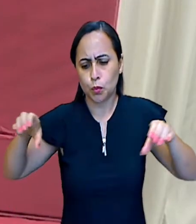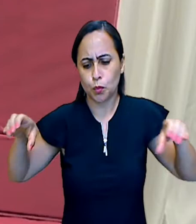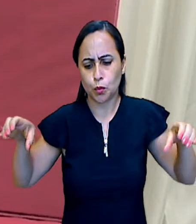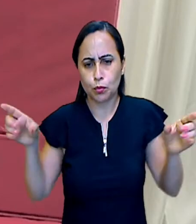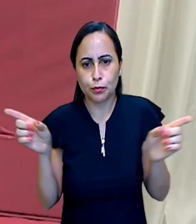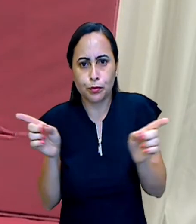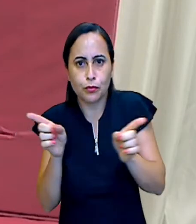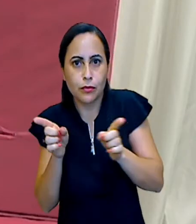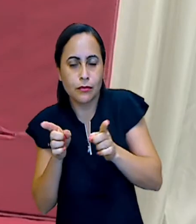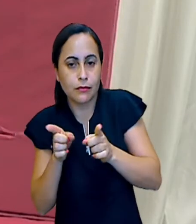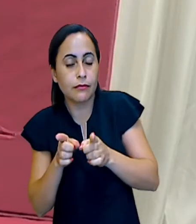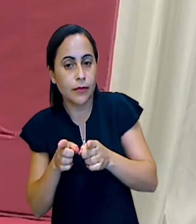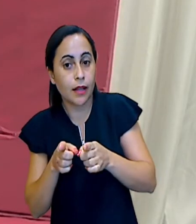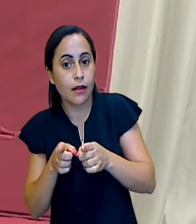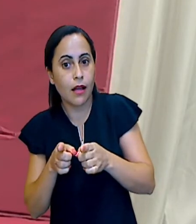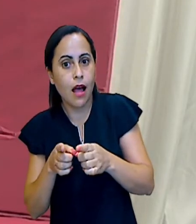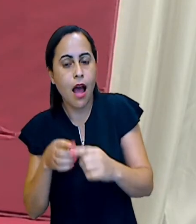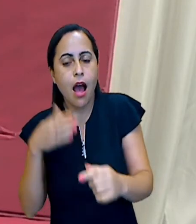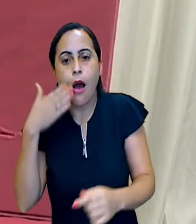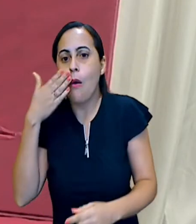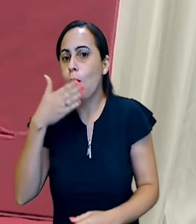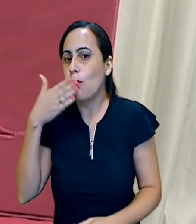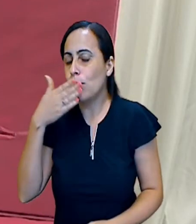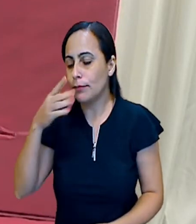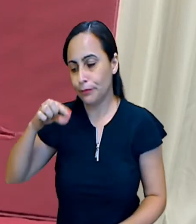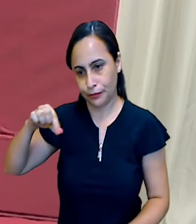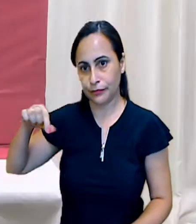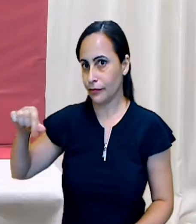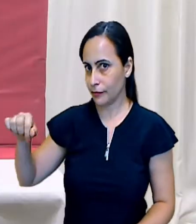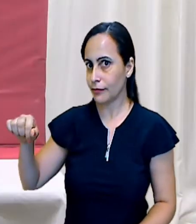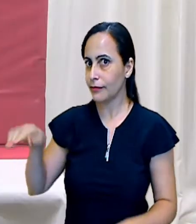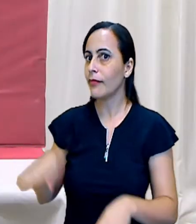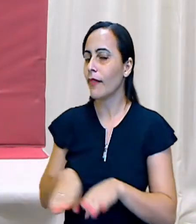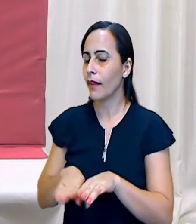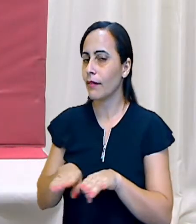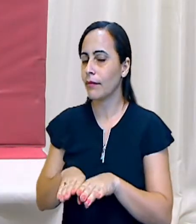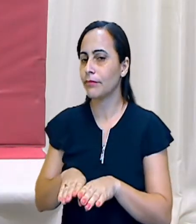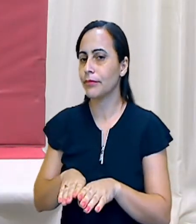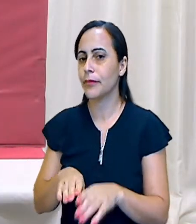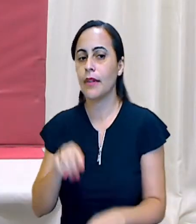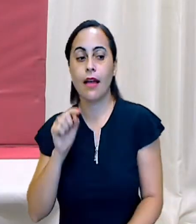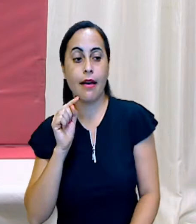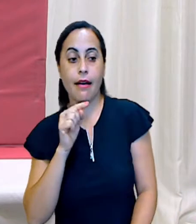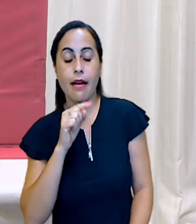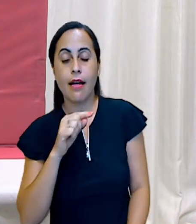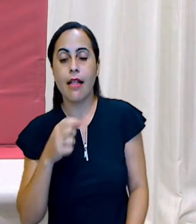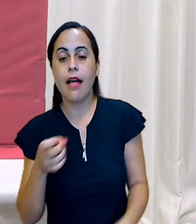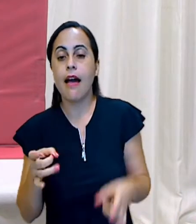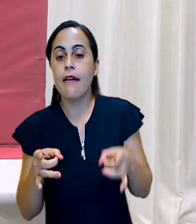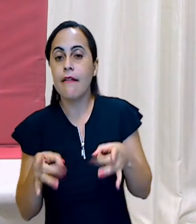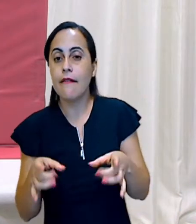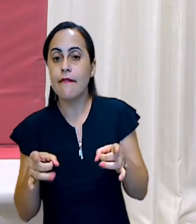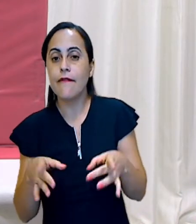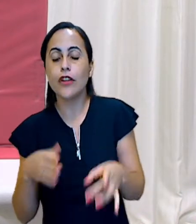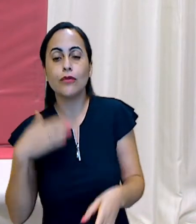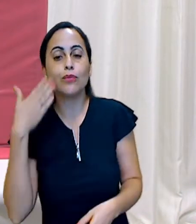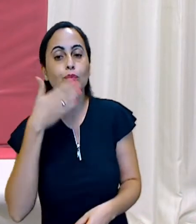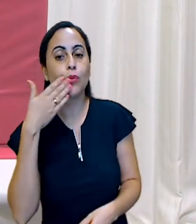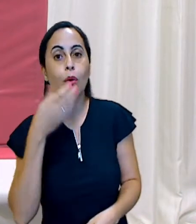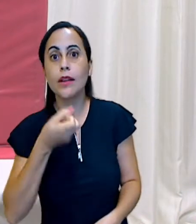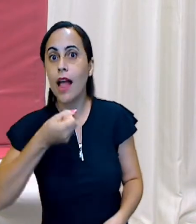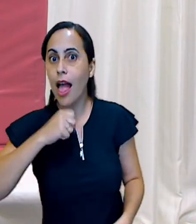pequenos, doces e salgados. E lá, vende doce e sorvete também.